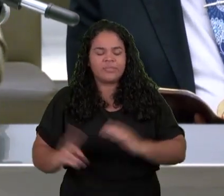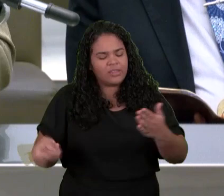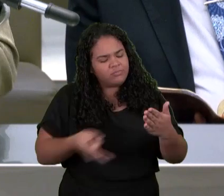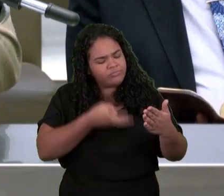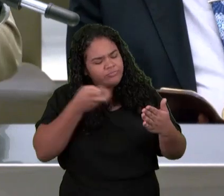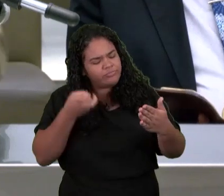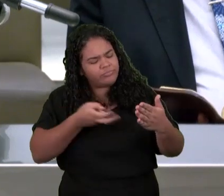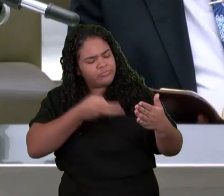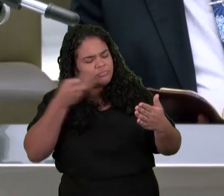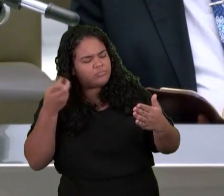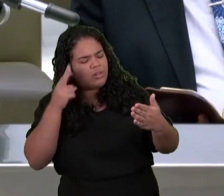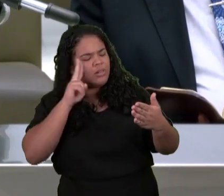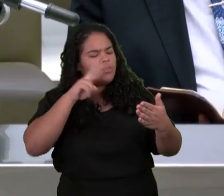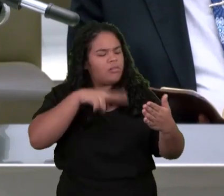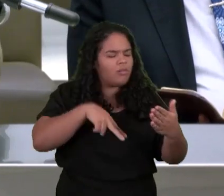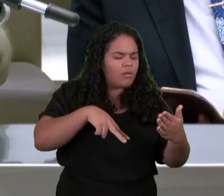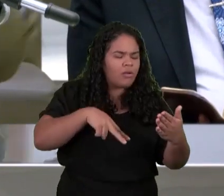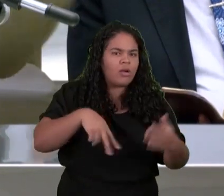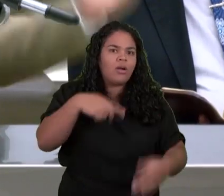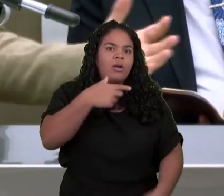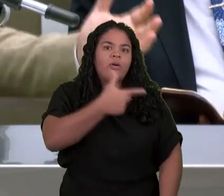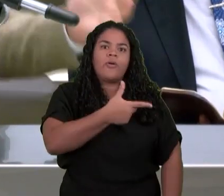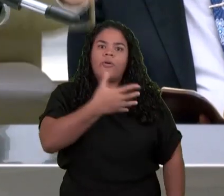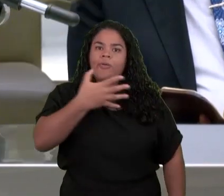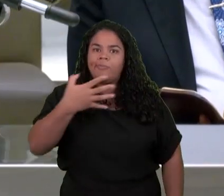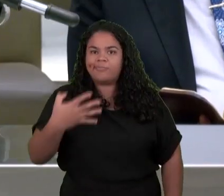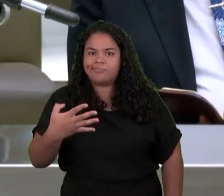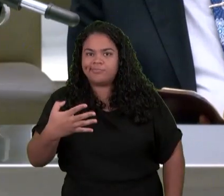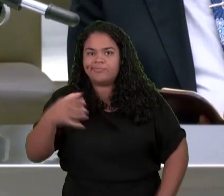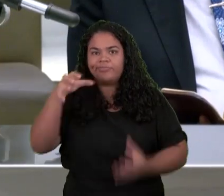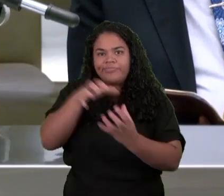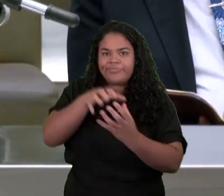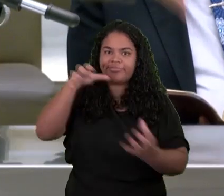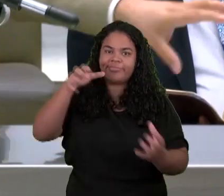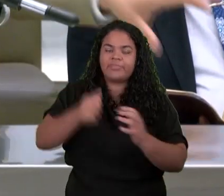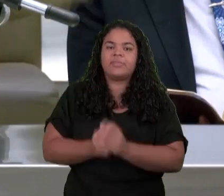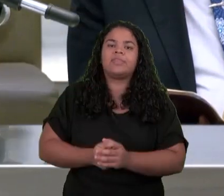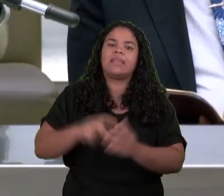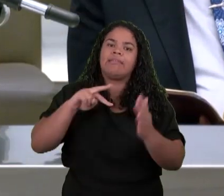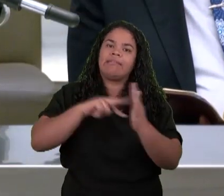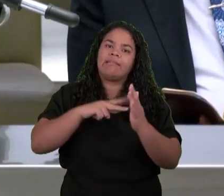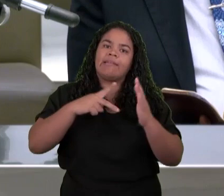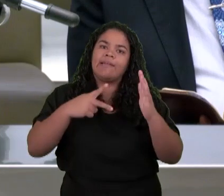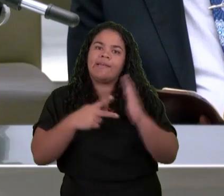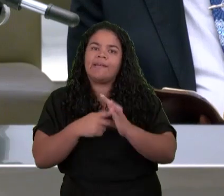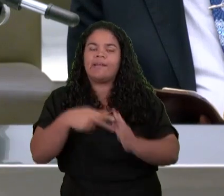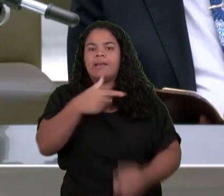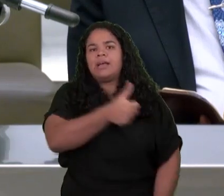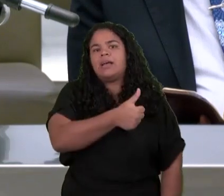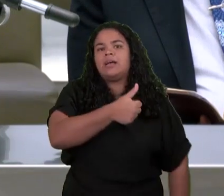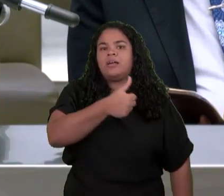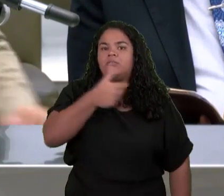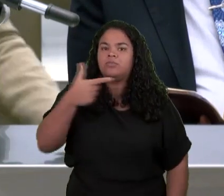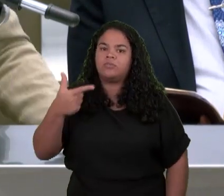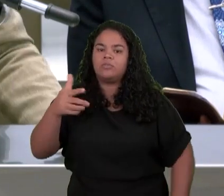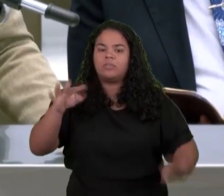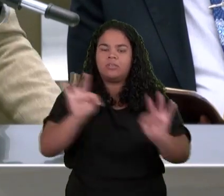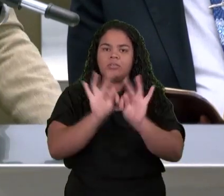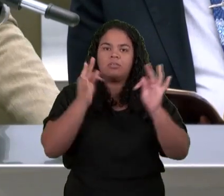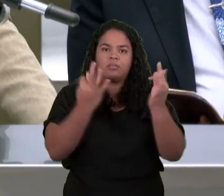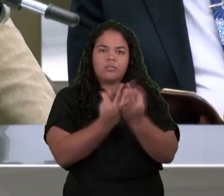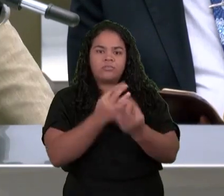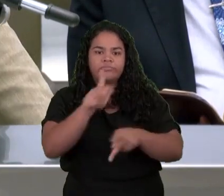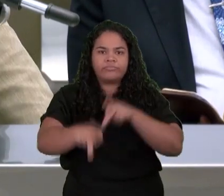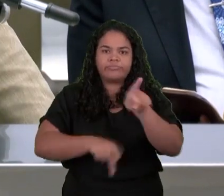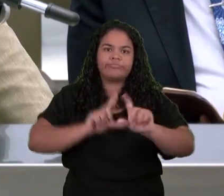Representam As doze tribos De Israel Do antigo Testamento E no novo Testamento Os